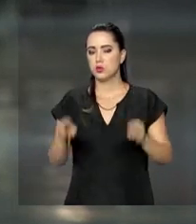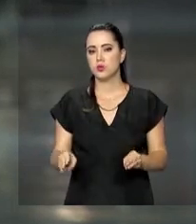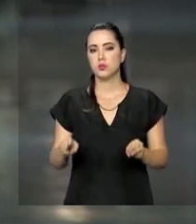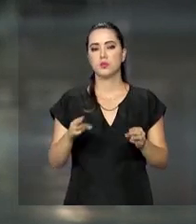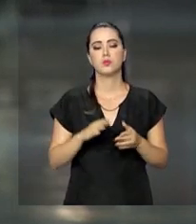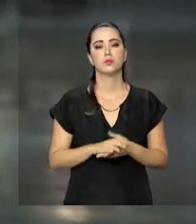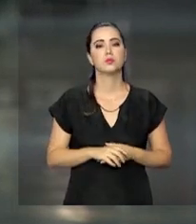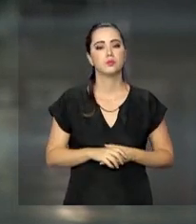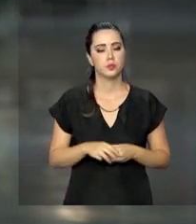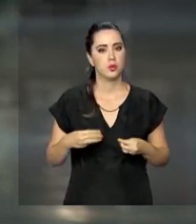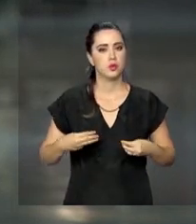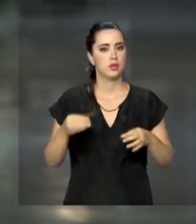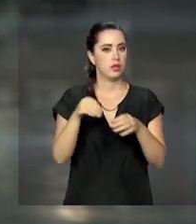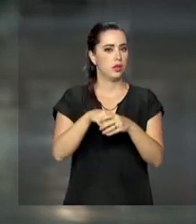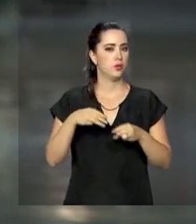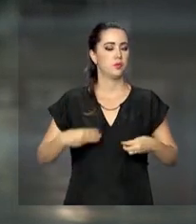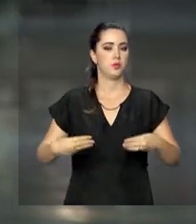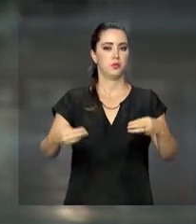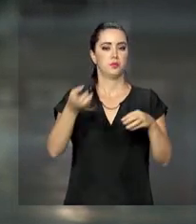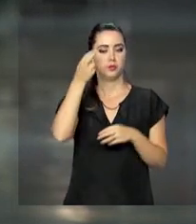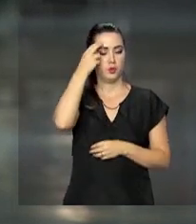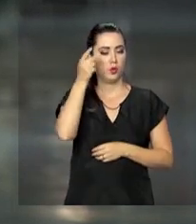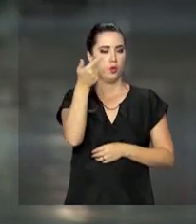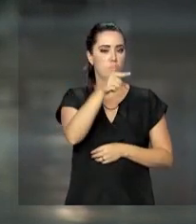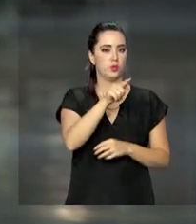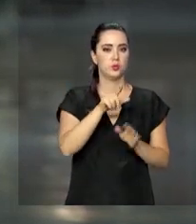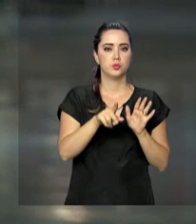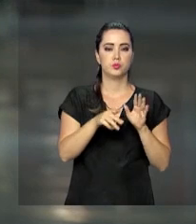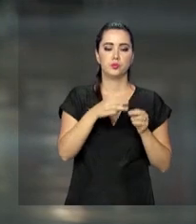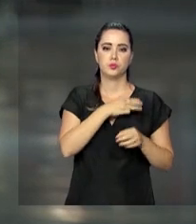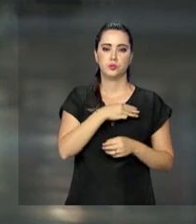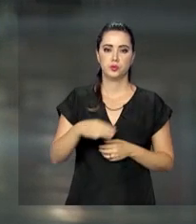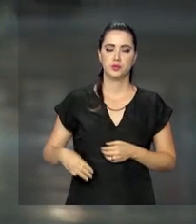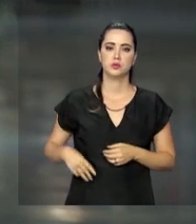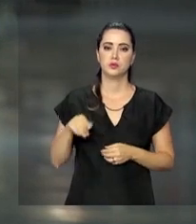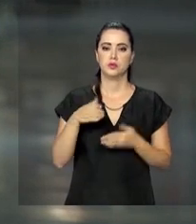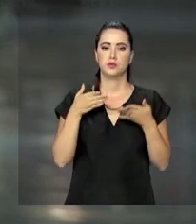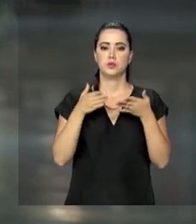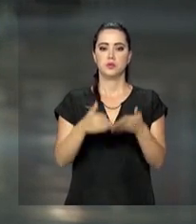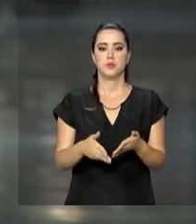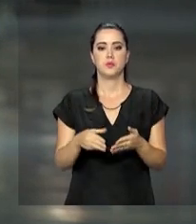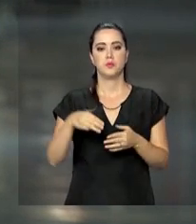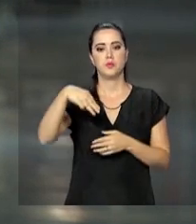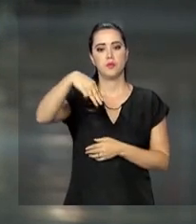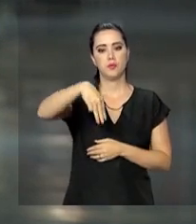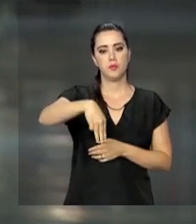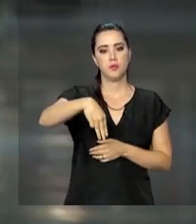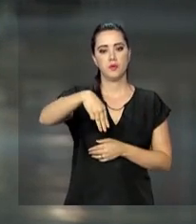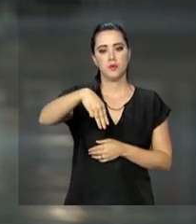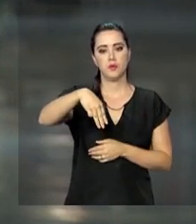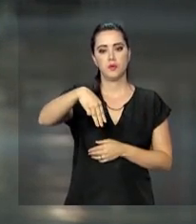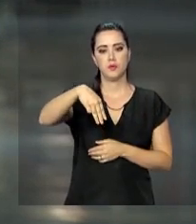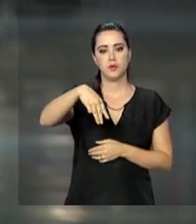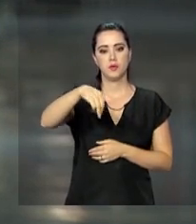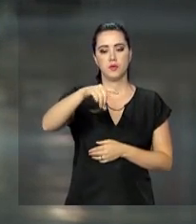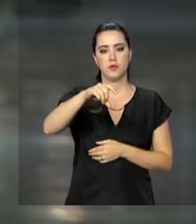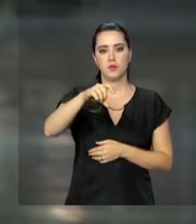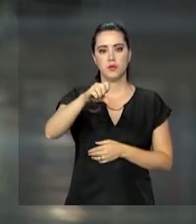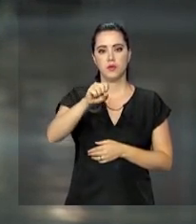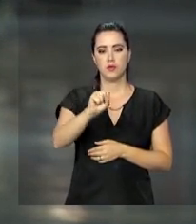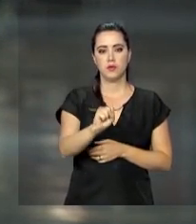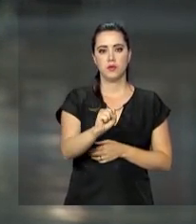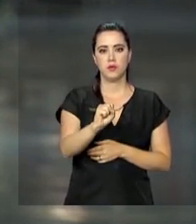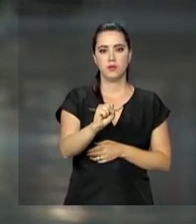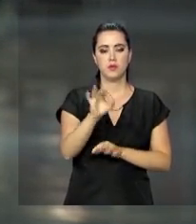âmbito do Ministério da Cultura. Outro ministro que participou aqui do evento foi o ministro do Desenvolvimento, Esteves Colnago. O